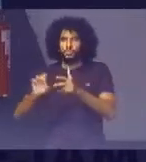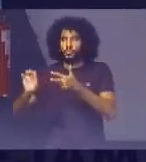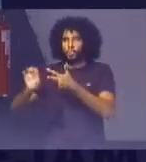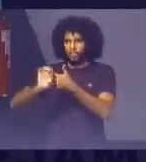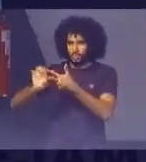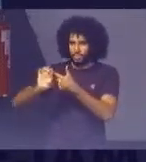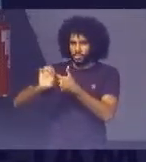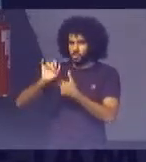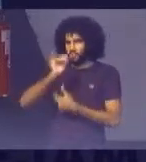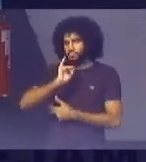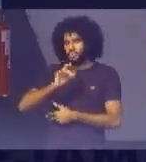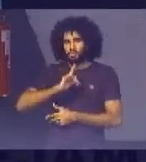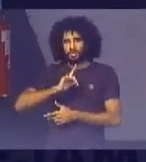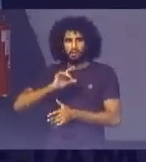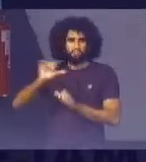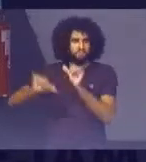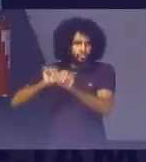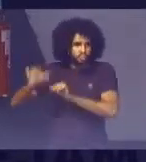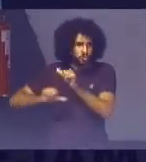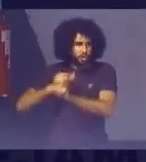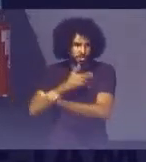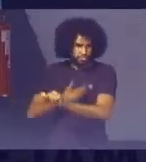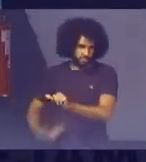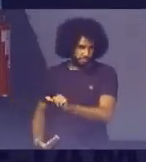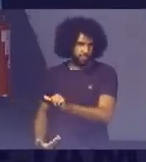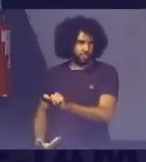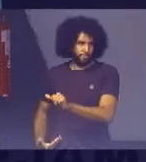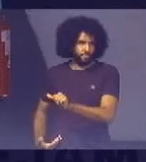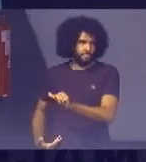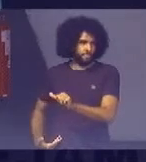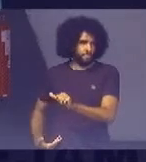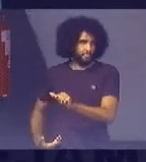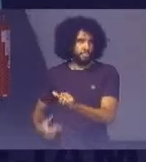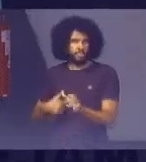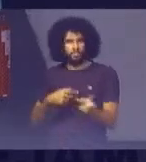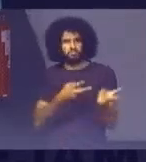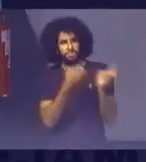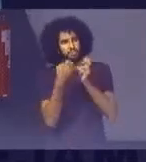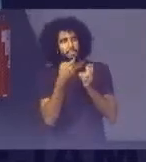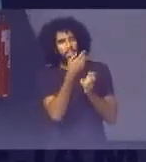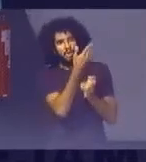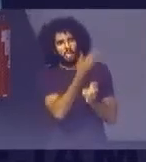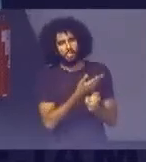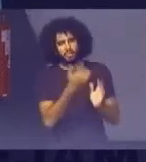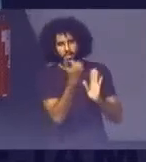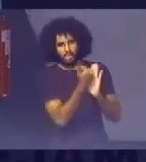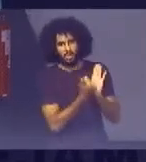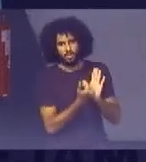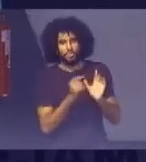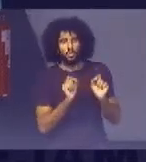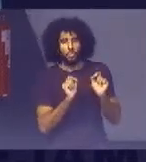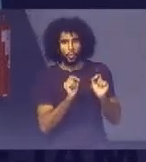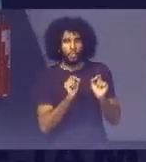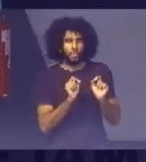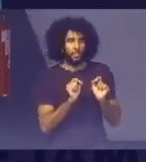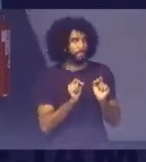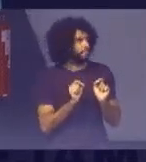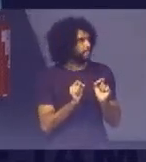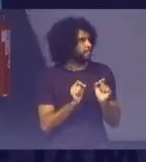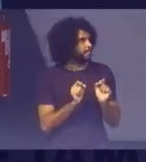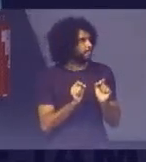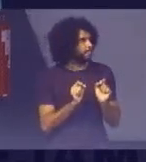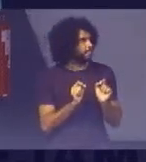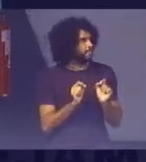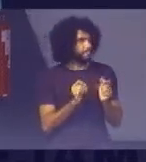exemplo Onde a gente tem Trocas Governamentais Então nós Enxergamos Essa agenda Para além De um ou outro Governo É uma agenda Que